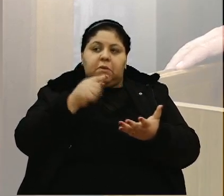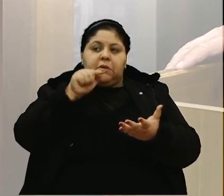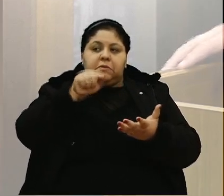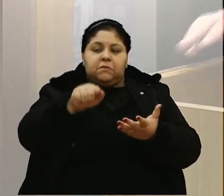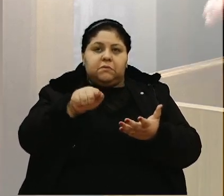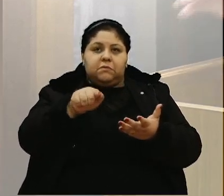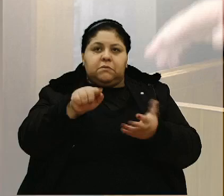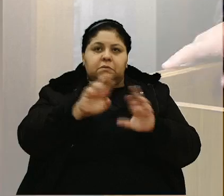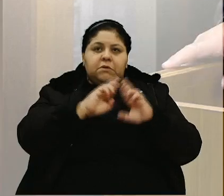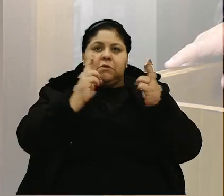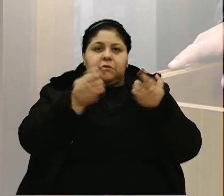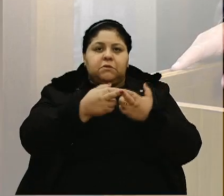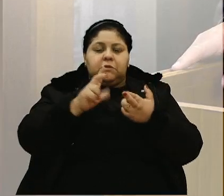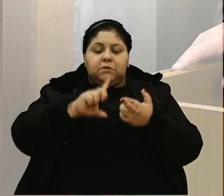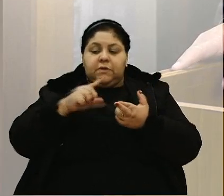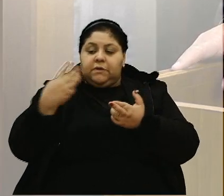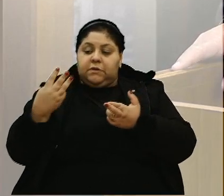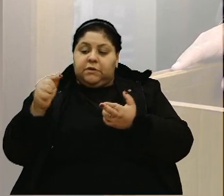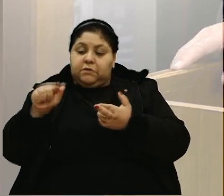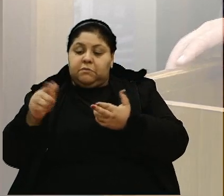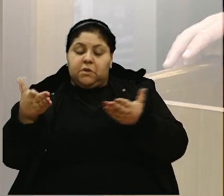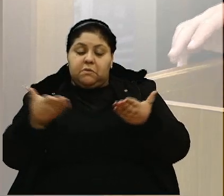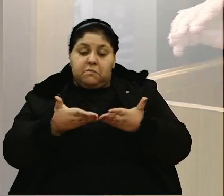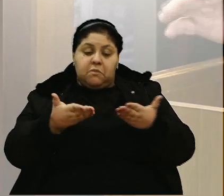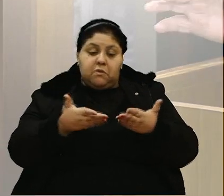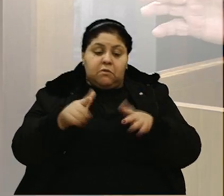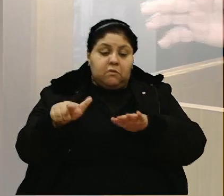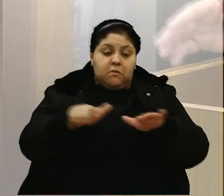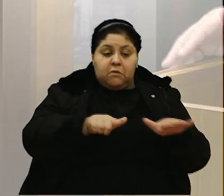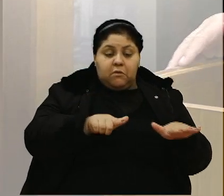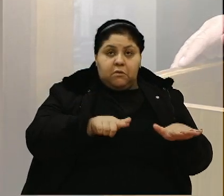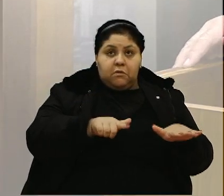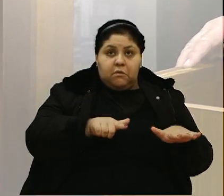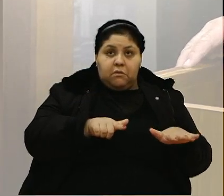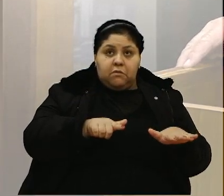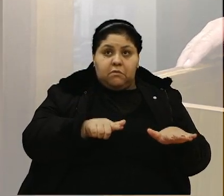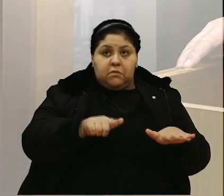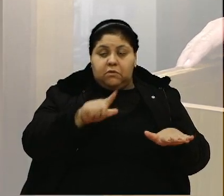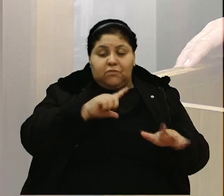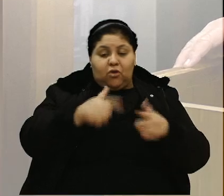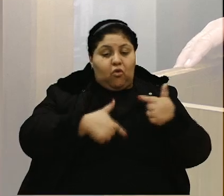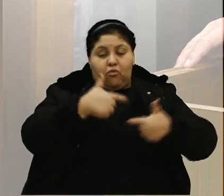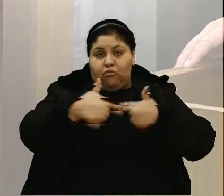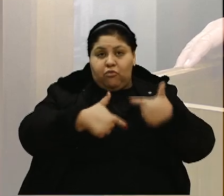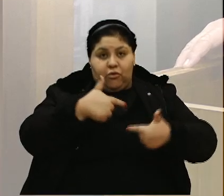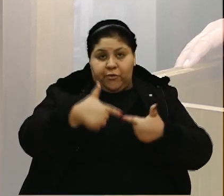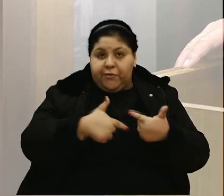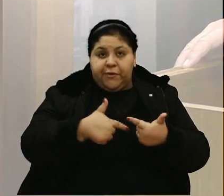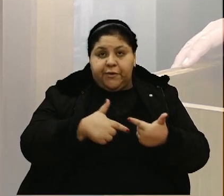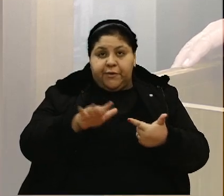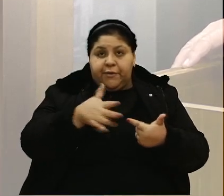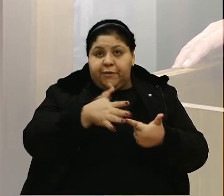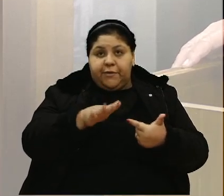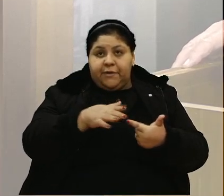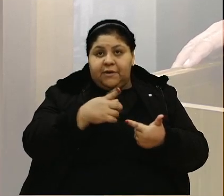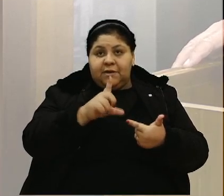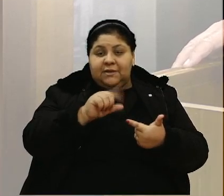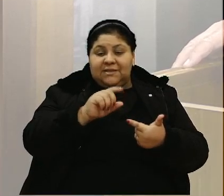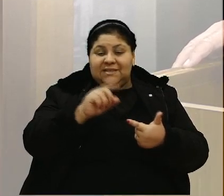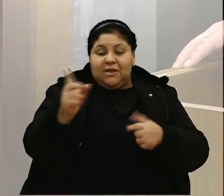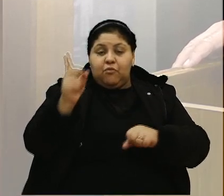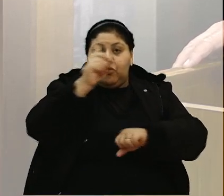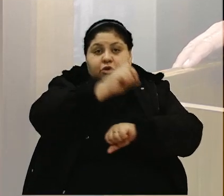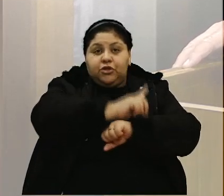naquela reunião, diz, ó, tem 3 mil. Hoje, essa semana, provavelmente não vai dar pra trabalhar. Tá na média de 100 por dia. Então, assim,